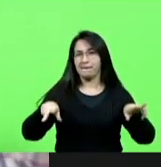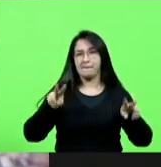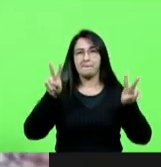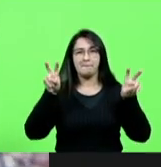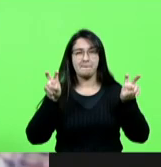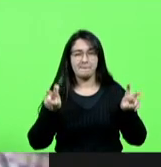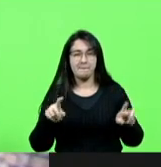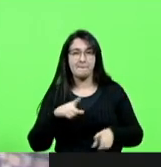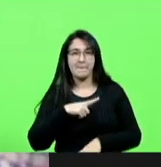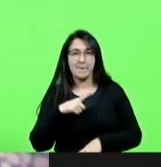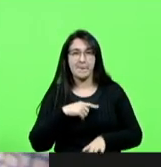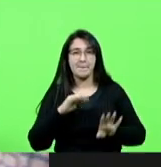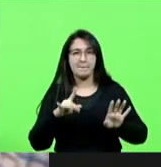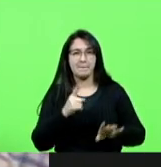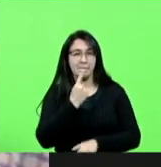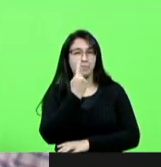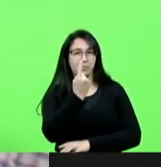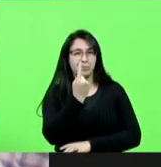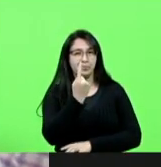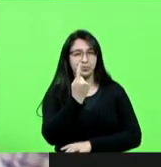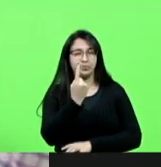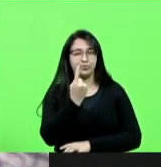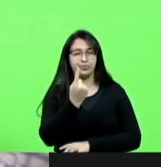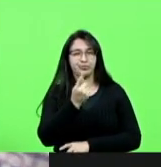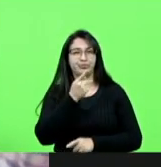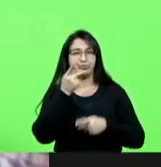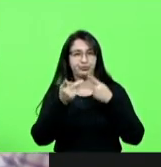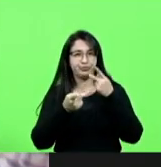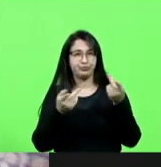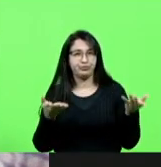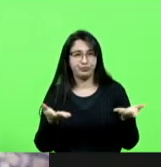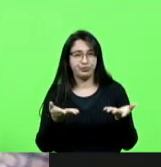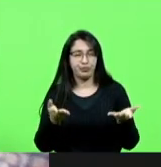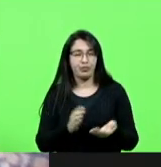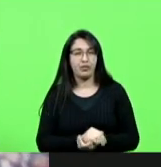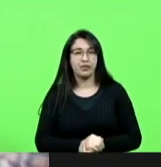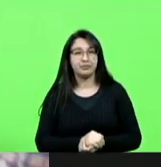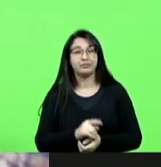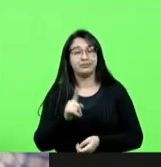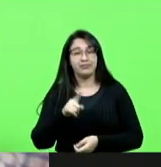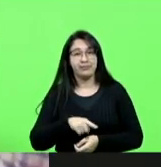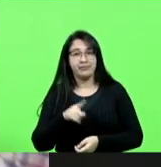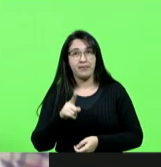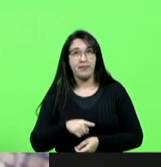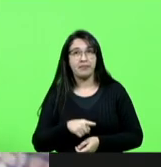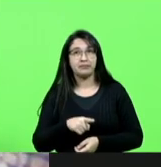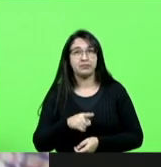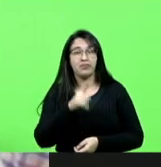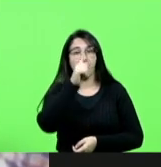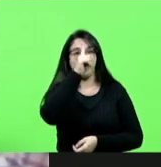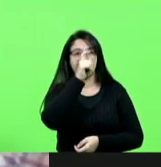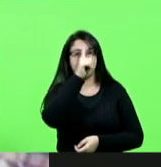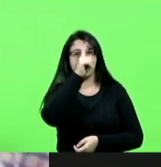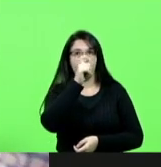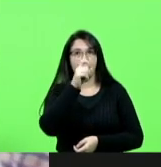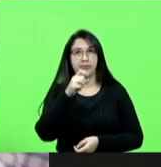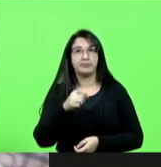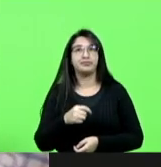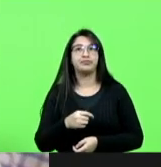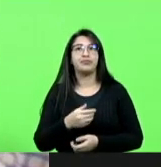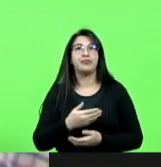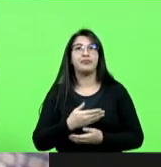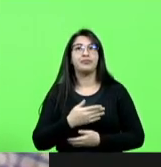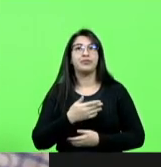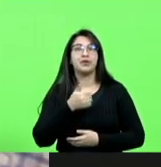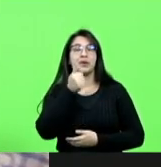eu sou obrigado a trazer aqui para a tribuna hoje, que é a situação do nosso hospital materno e infantil